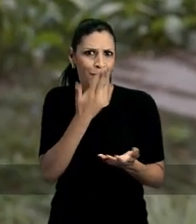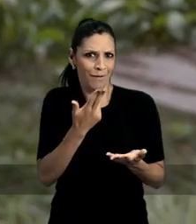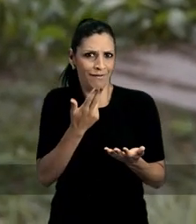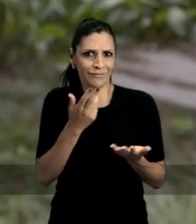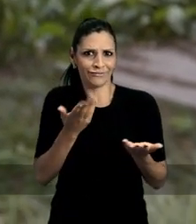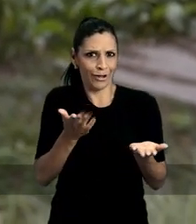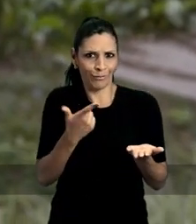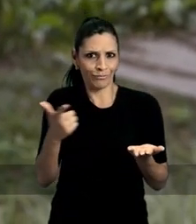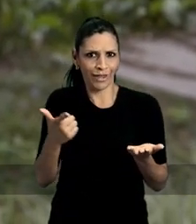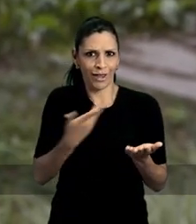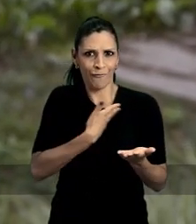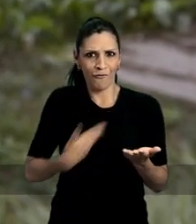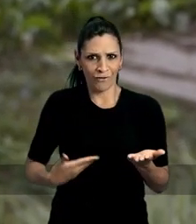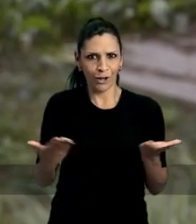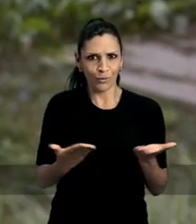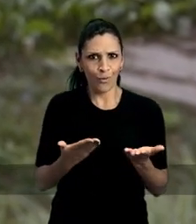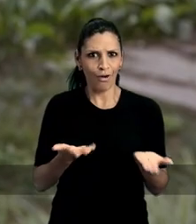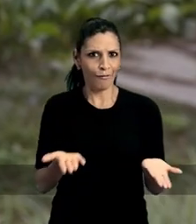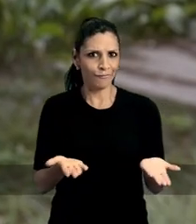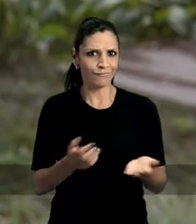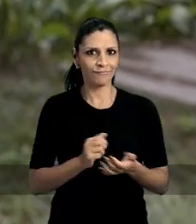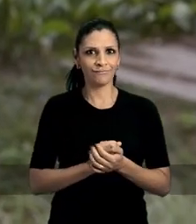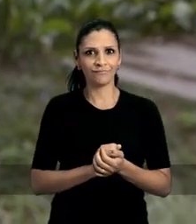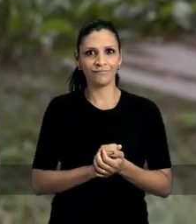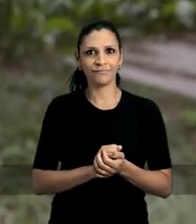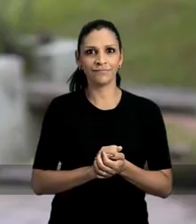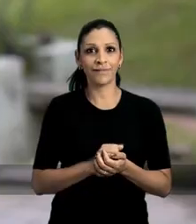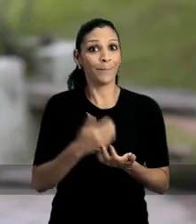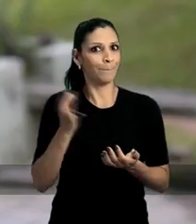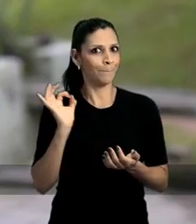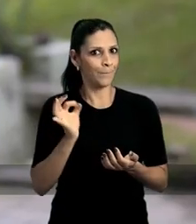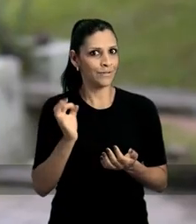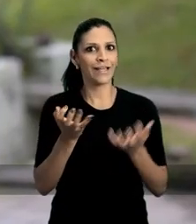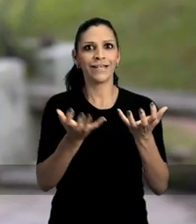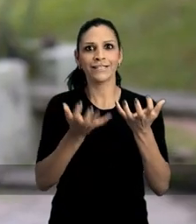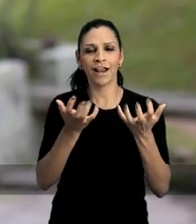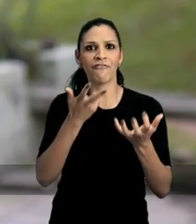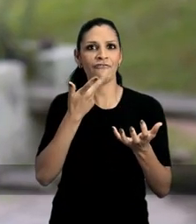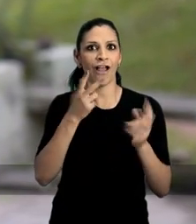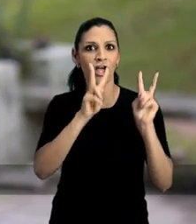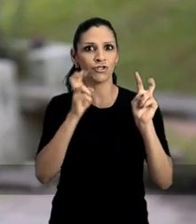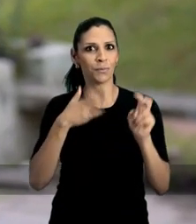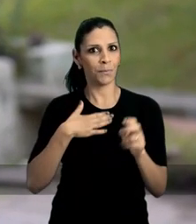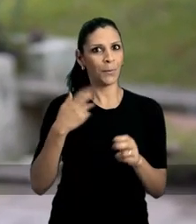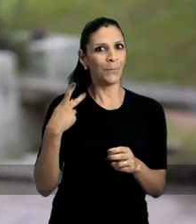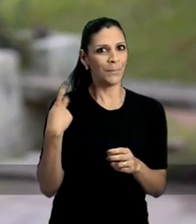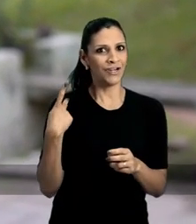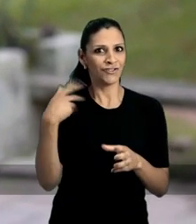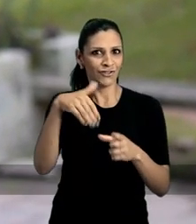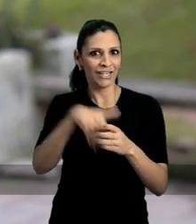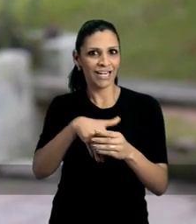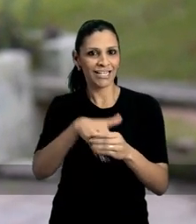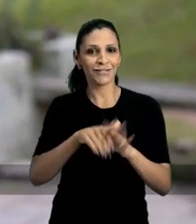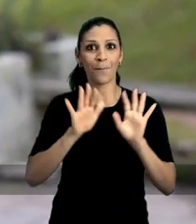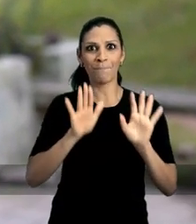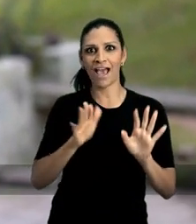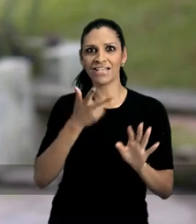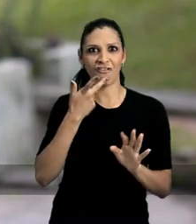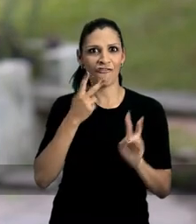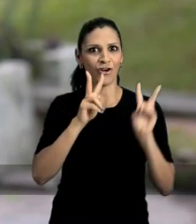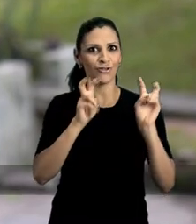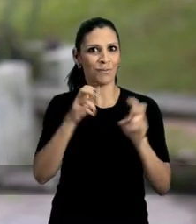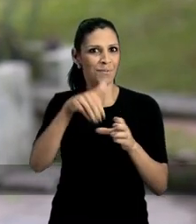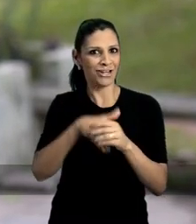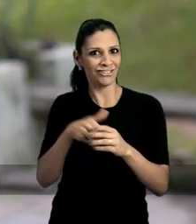Como se isso já não acontecesse com essa governo atual em Porto Alegre. Pois é, eles querem muito falar sobre o meu partido na eleição,